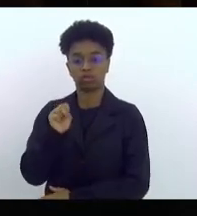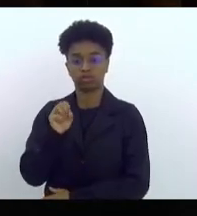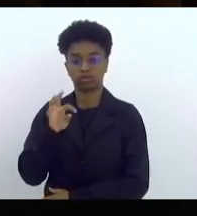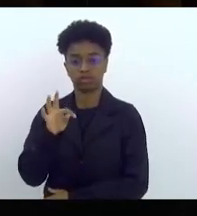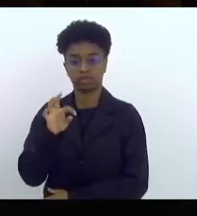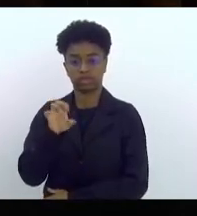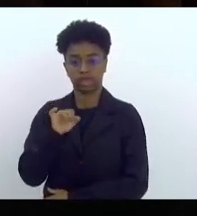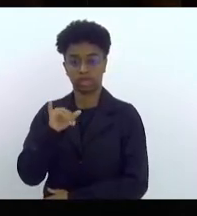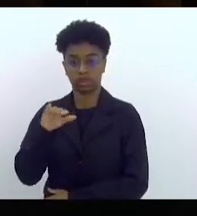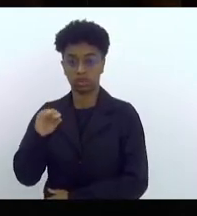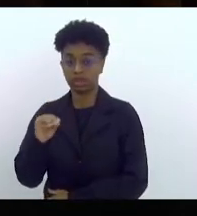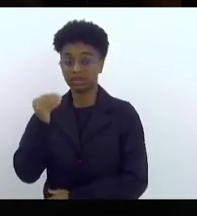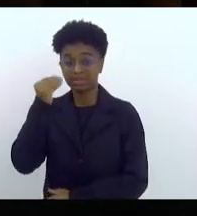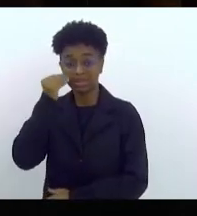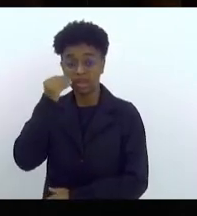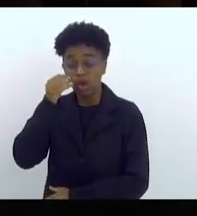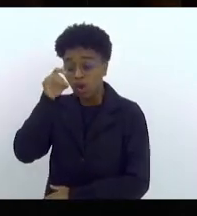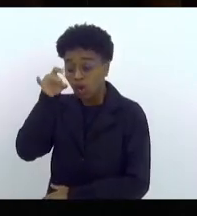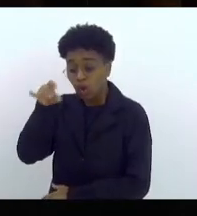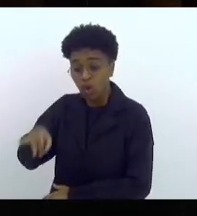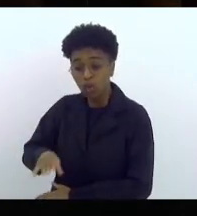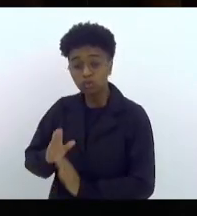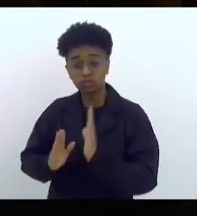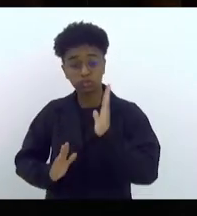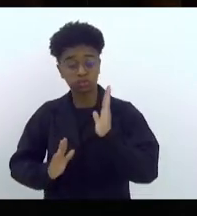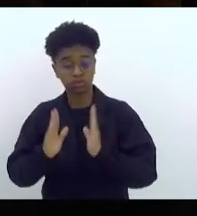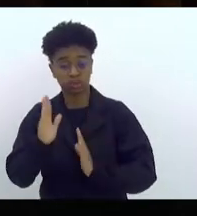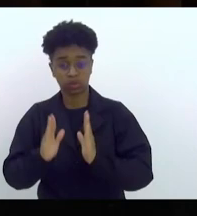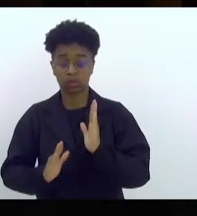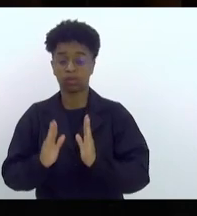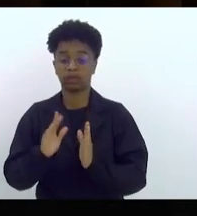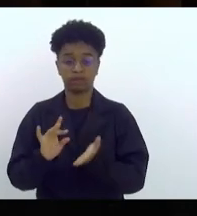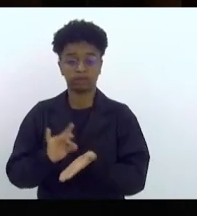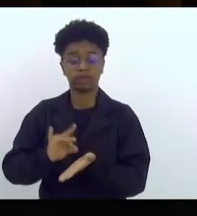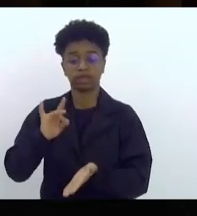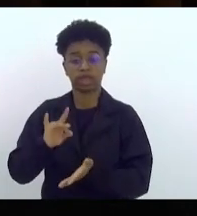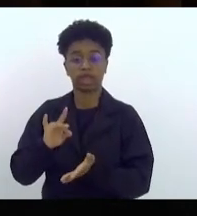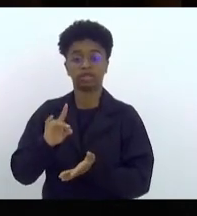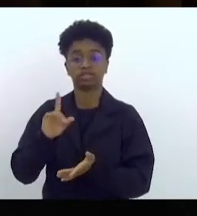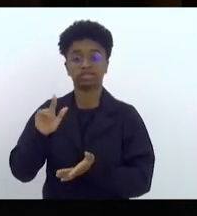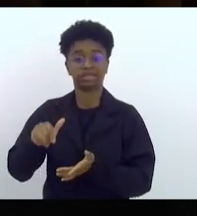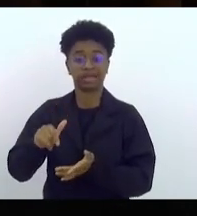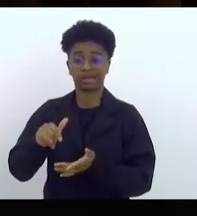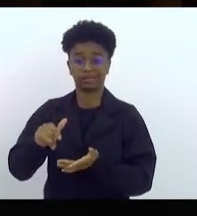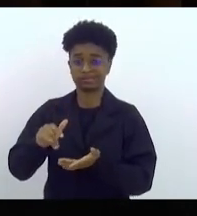ficar no último momento, o que seria desastroso,